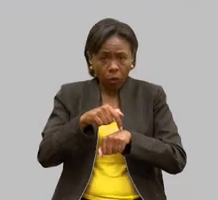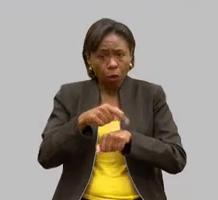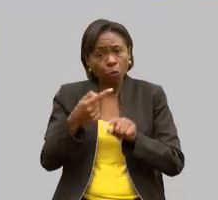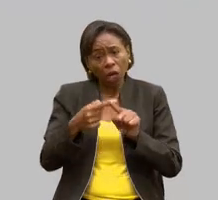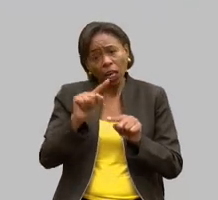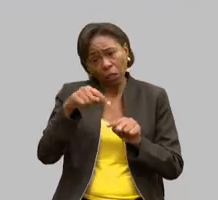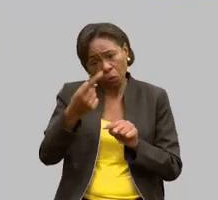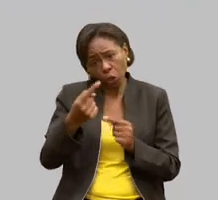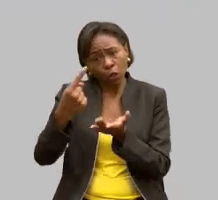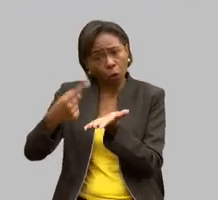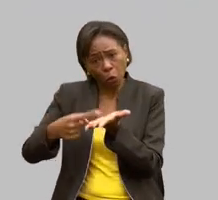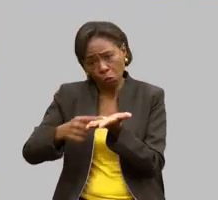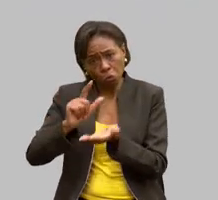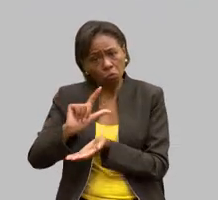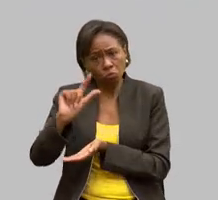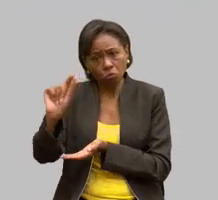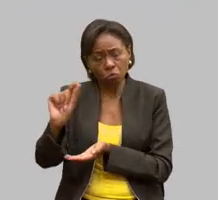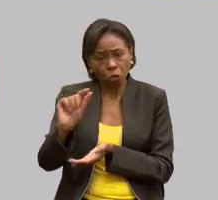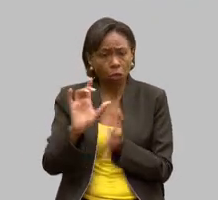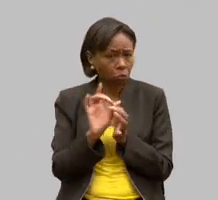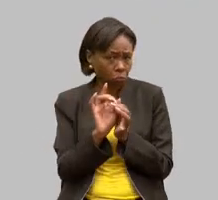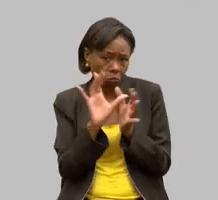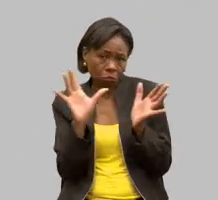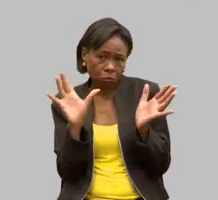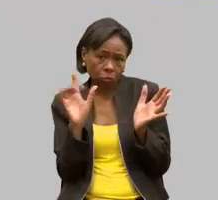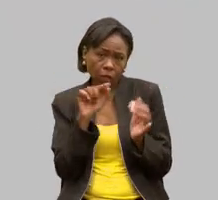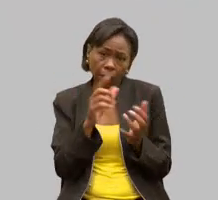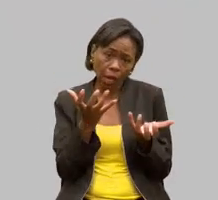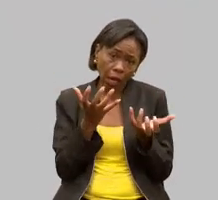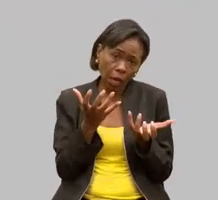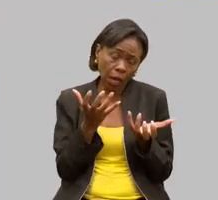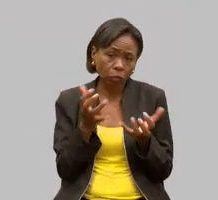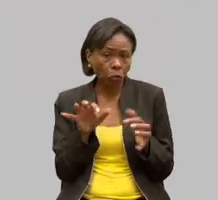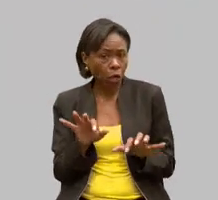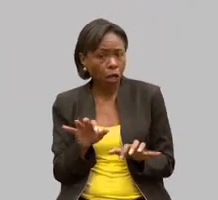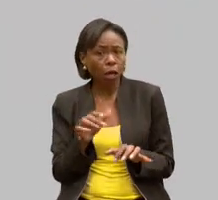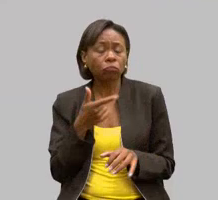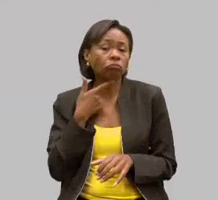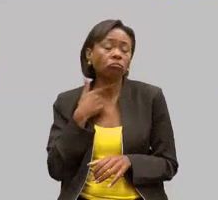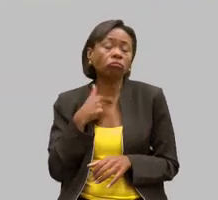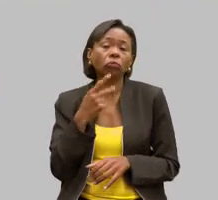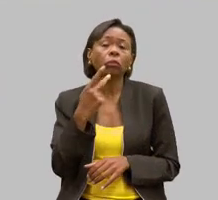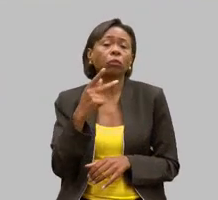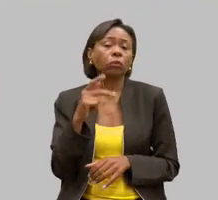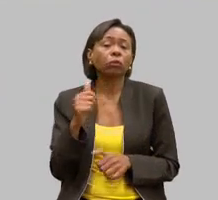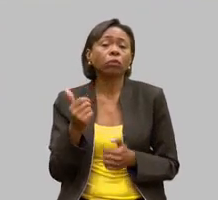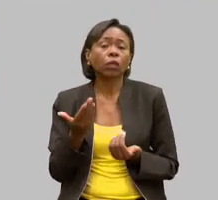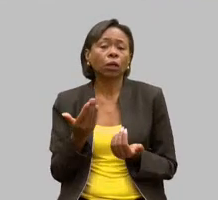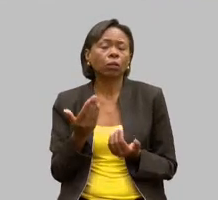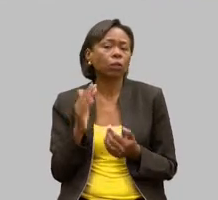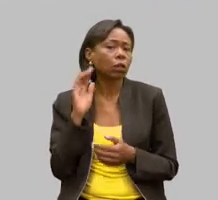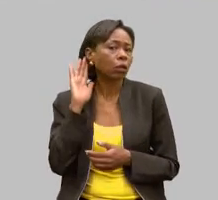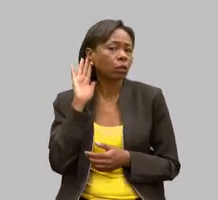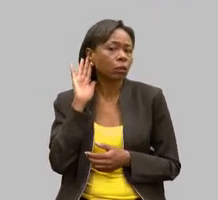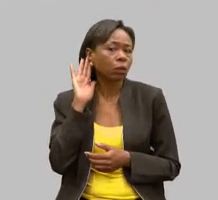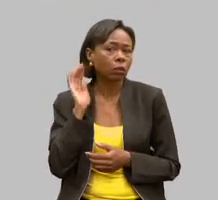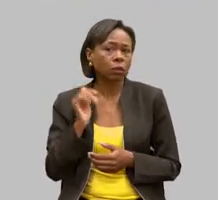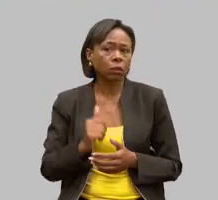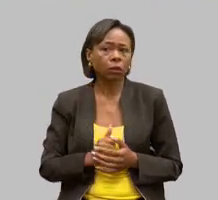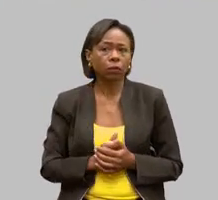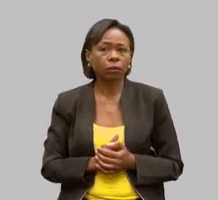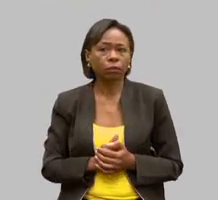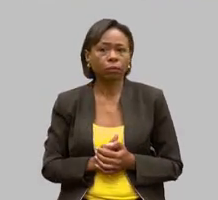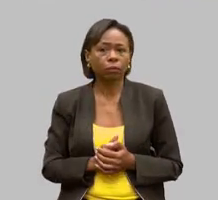eu deixaria à vontade. Vossa excelência, quisesse falar de início, nós não estamos te ouvindo. Pode falar primeiro.